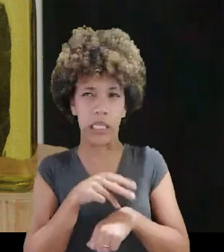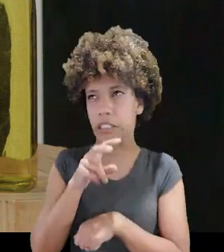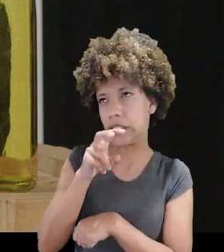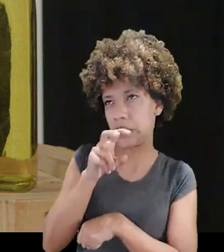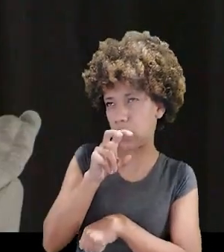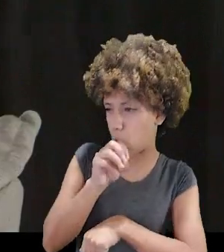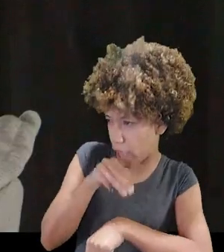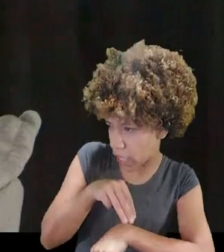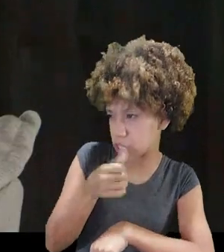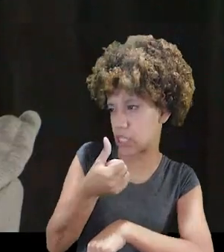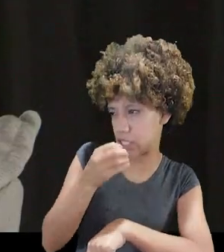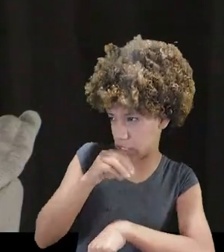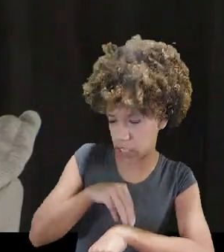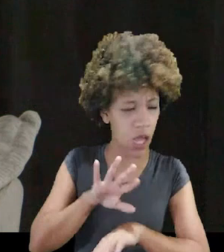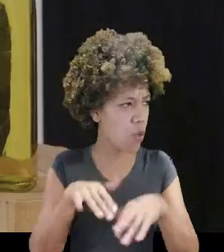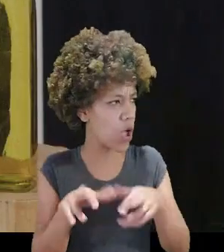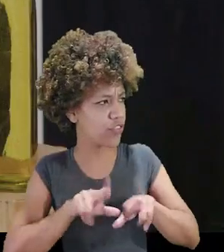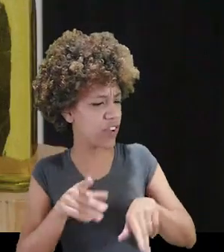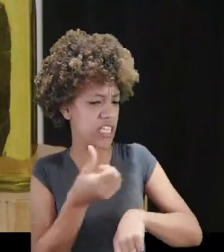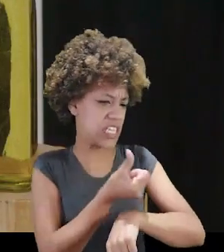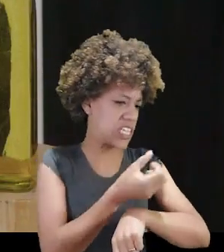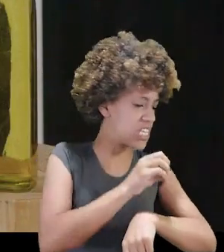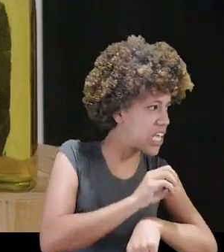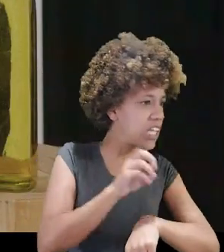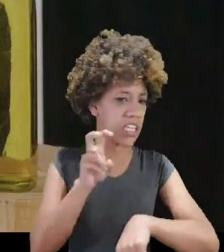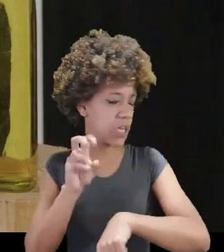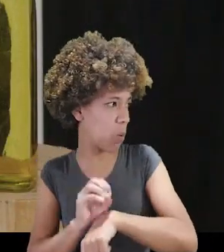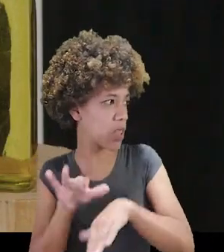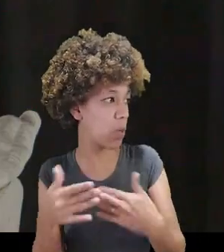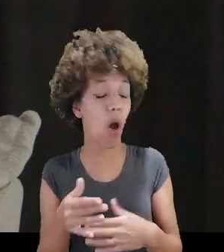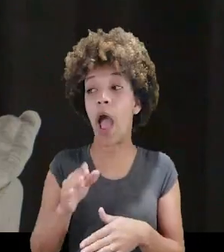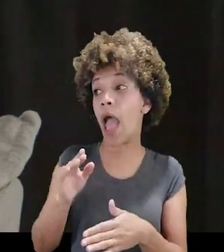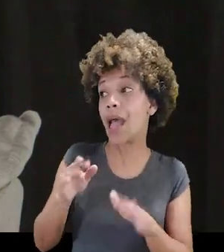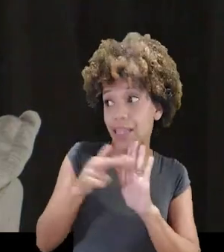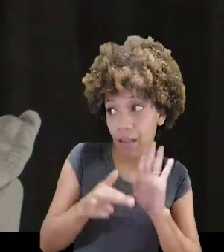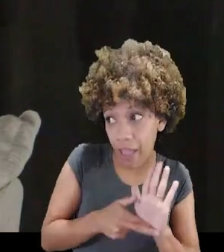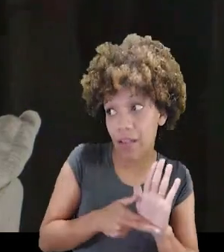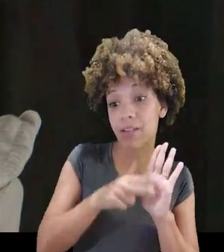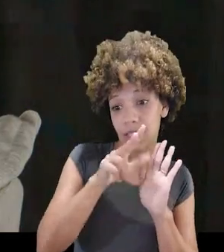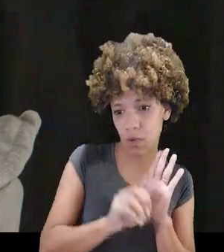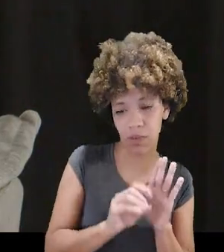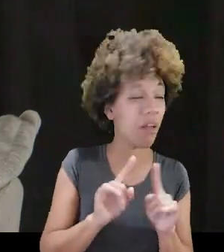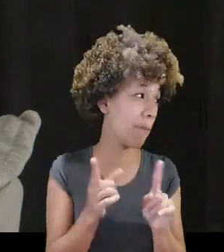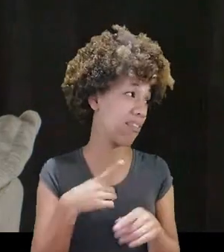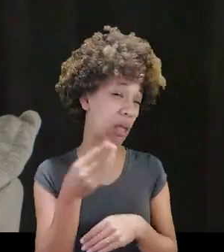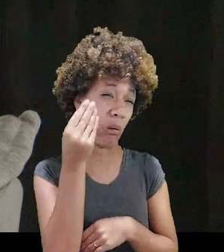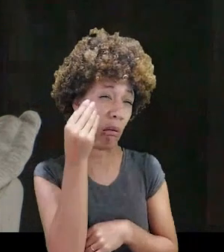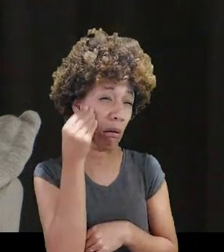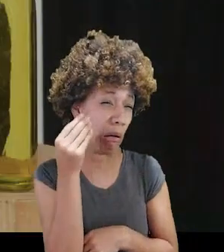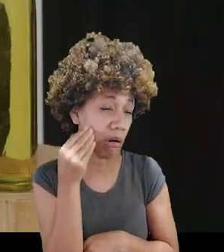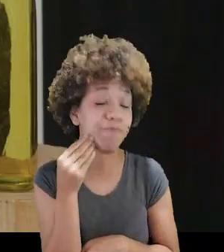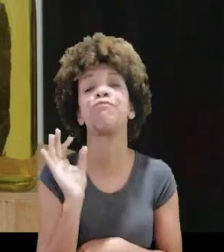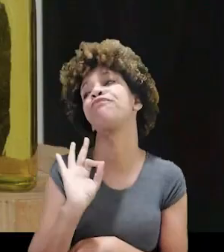60 minutos. E qual a diferença de 50 para 60? Na verdade, a gente determina 50. Mas aí tem o lenço. A pessoa está chorando.